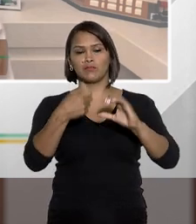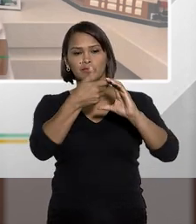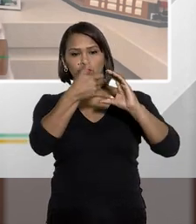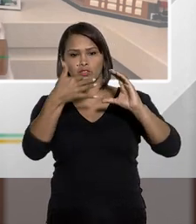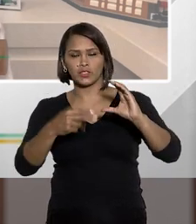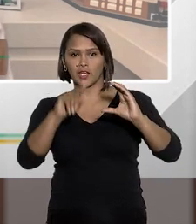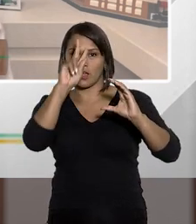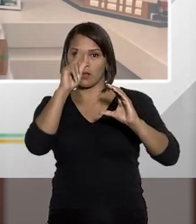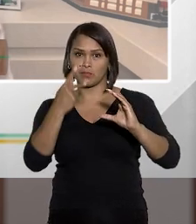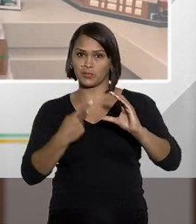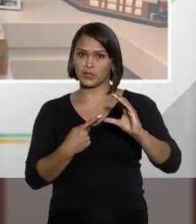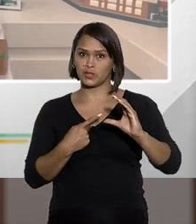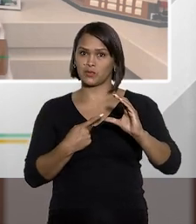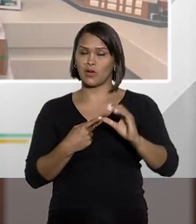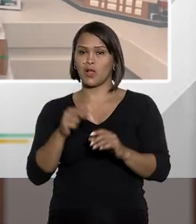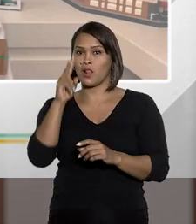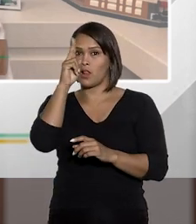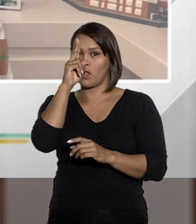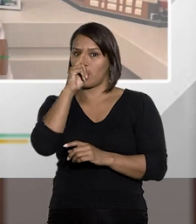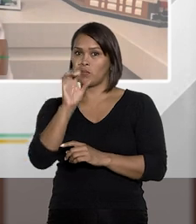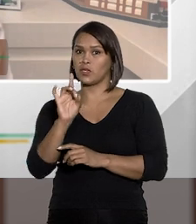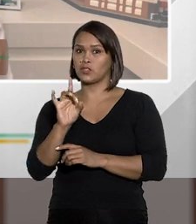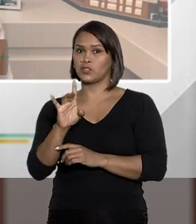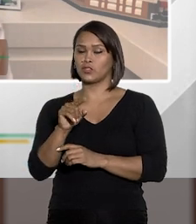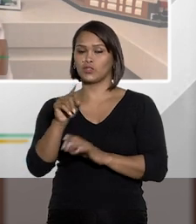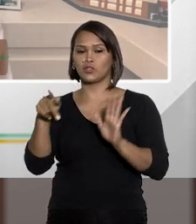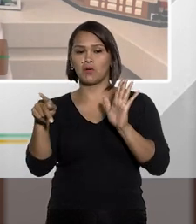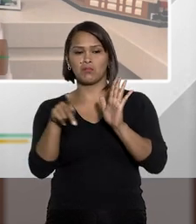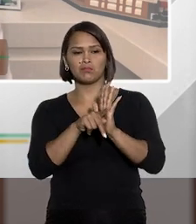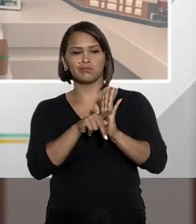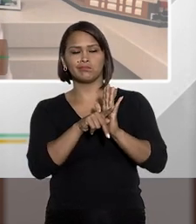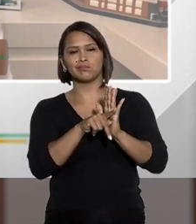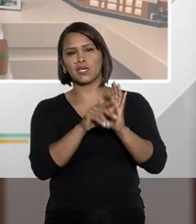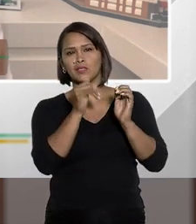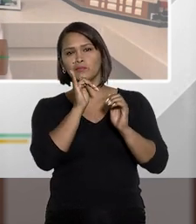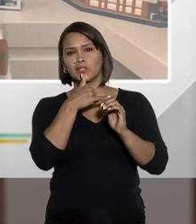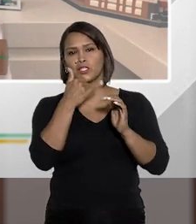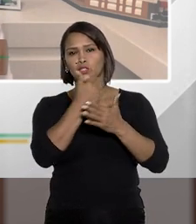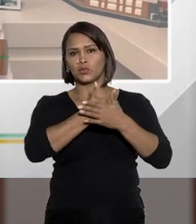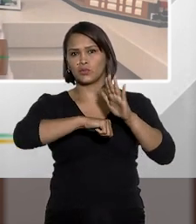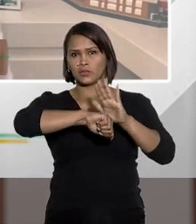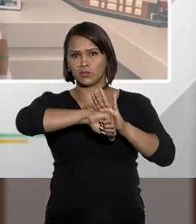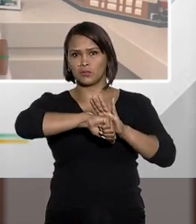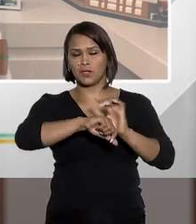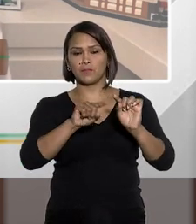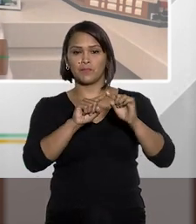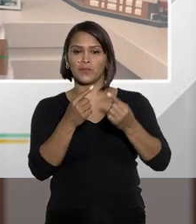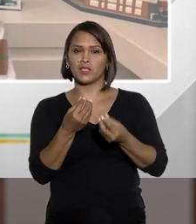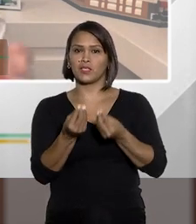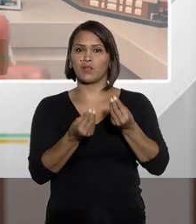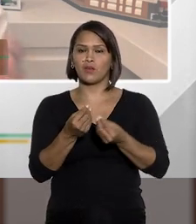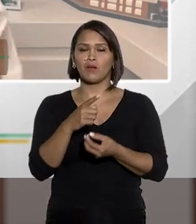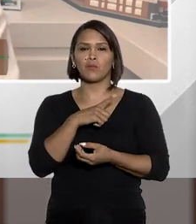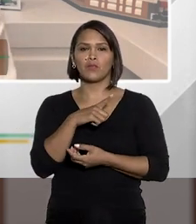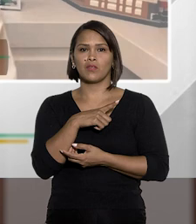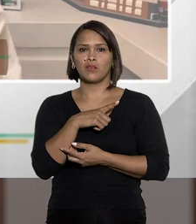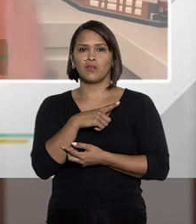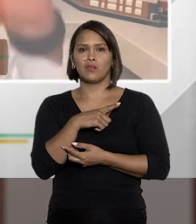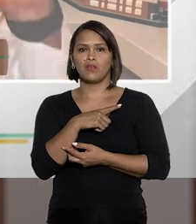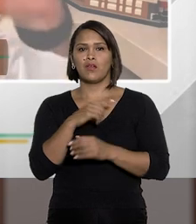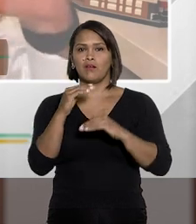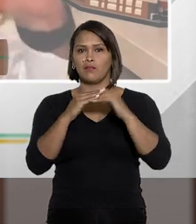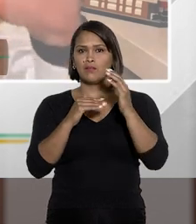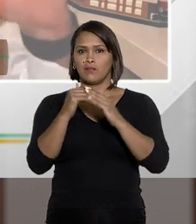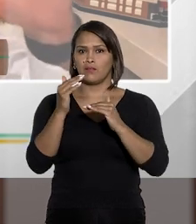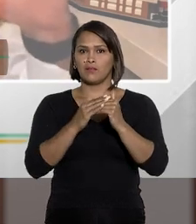de caráter pessoal, salvo quando elementares do crime. Então, como nós temos